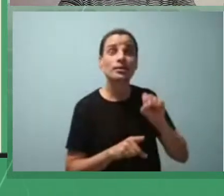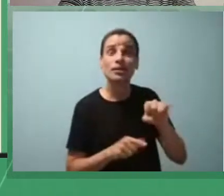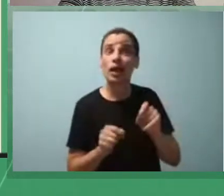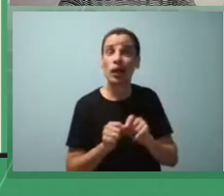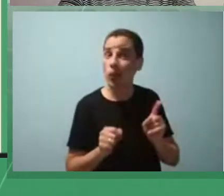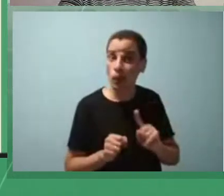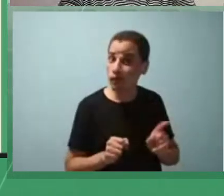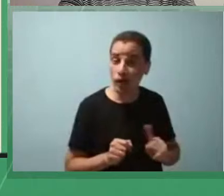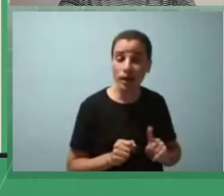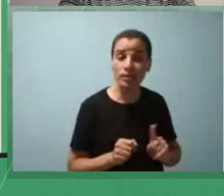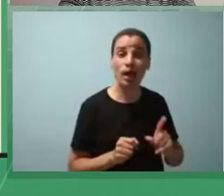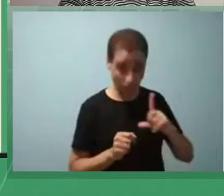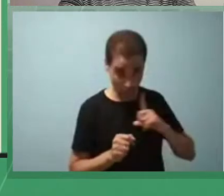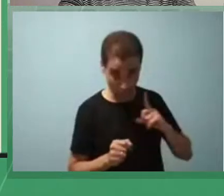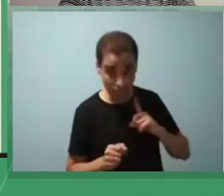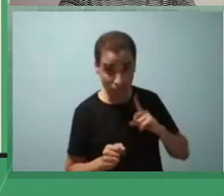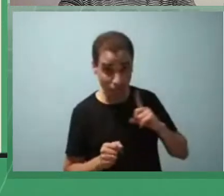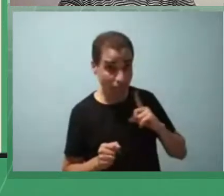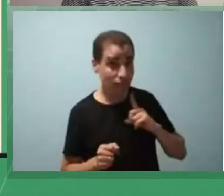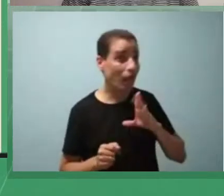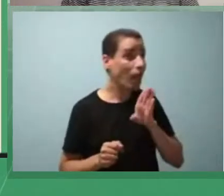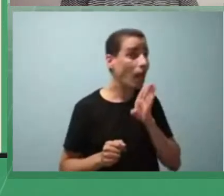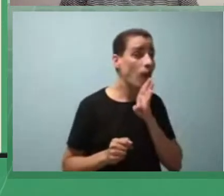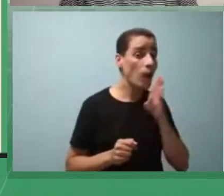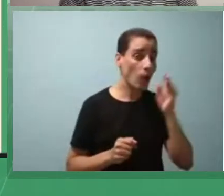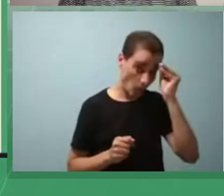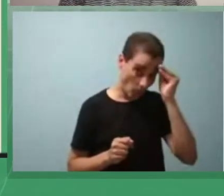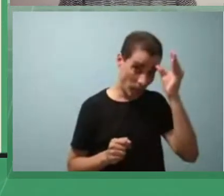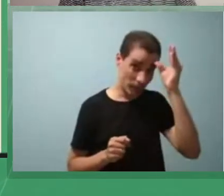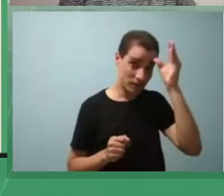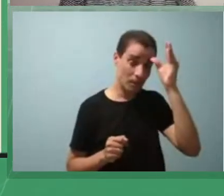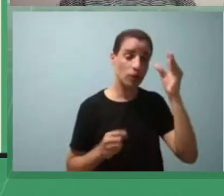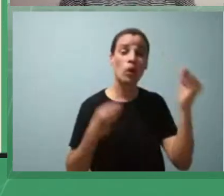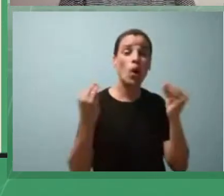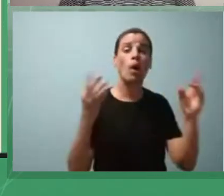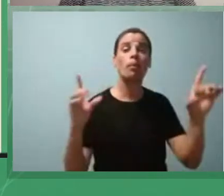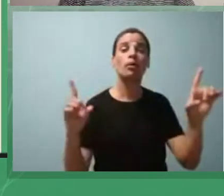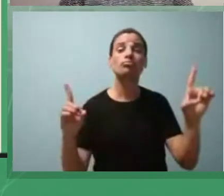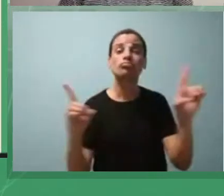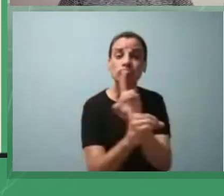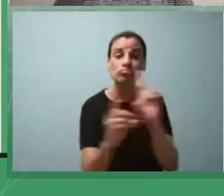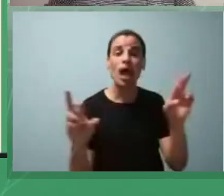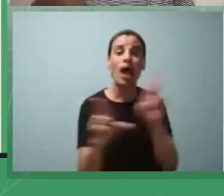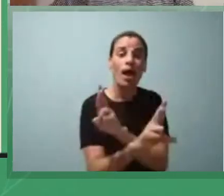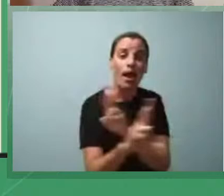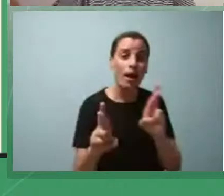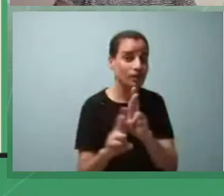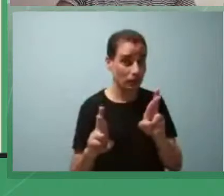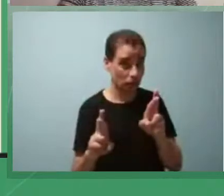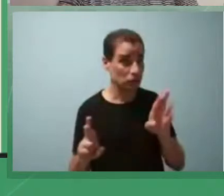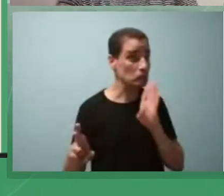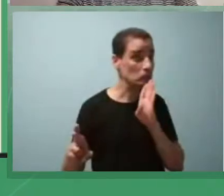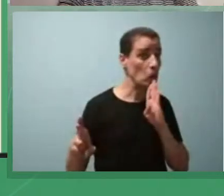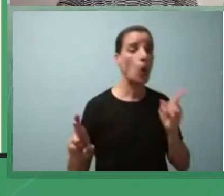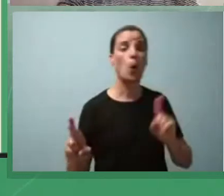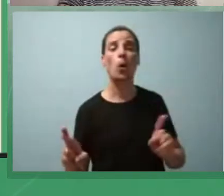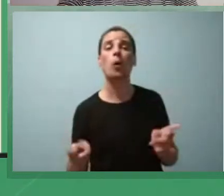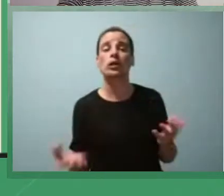esse diálogo que pode ser estabelecido entre essas duas áreas e se eles têm